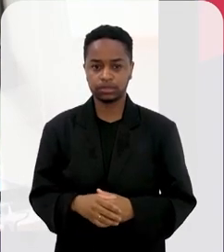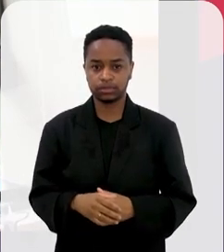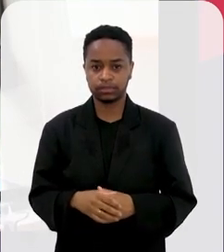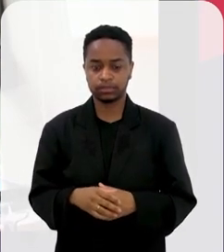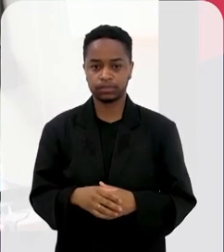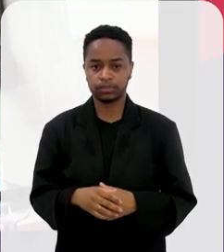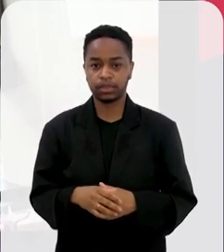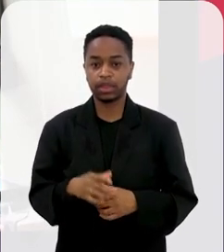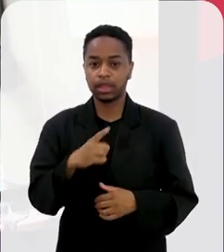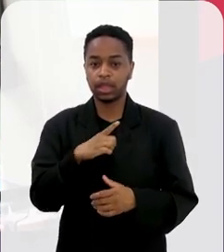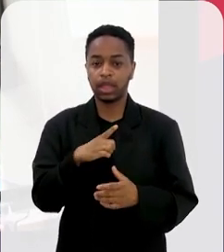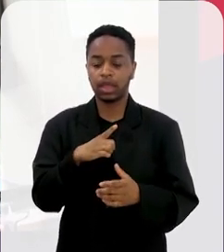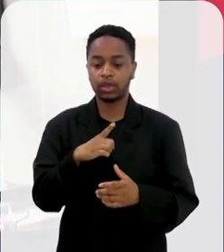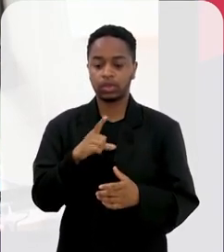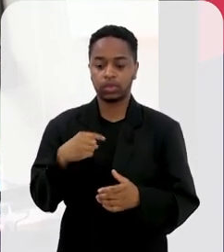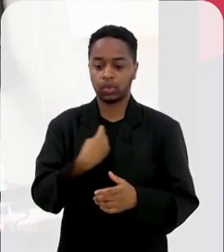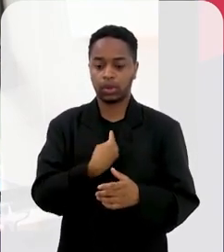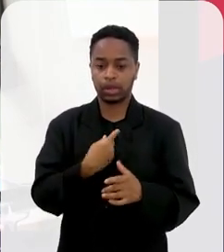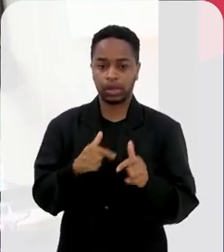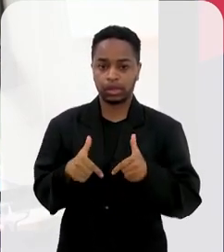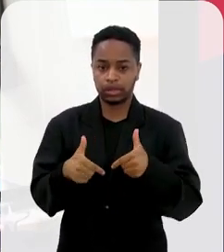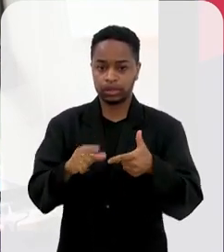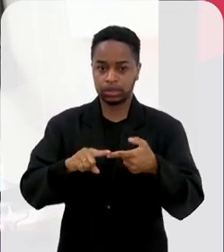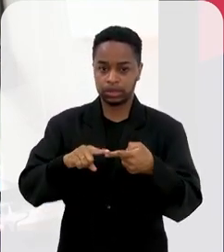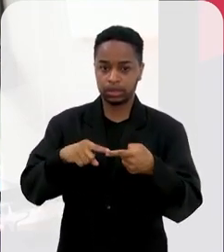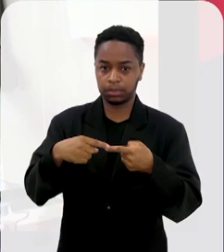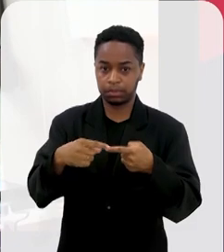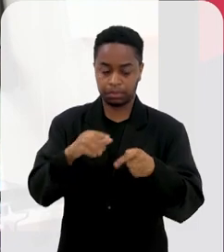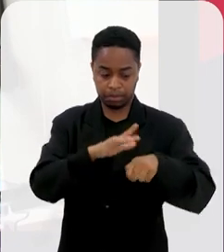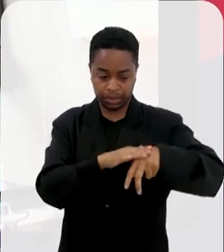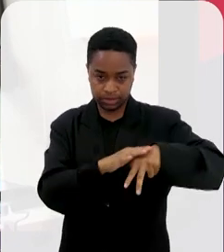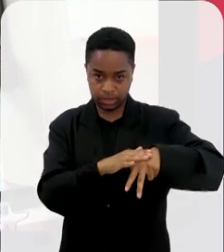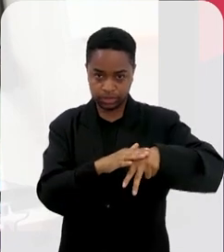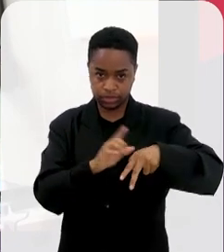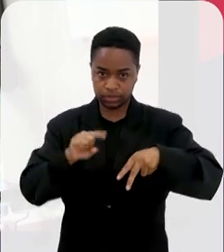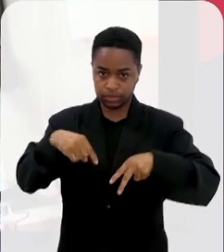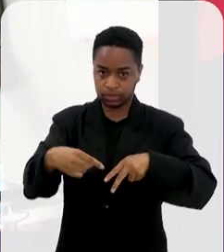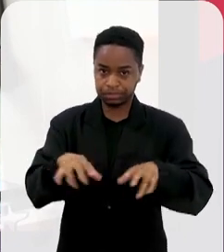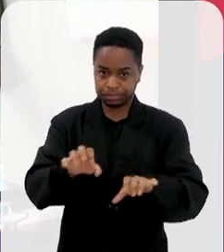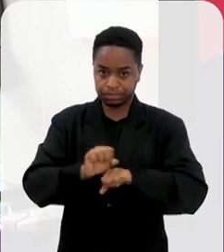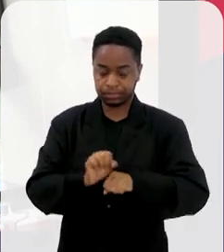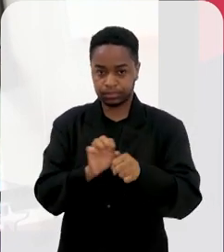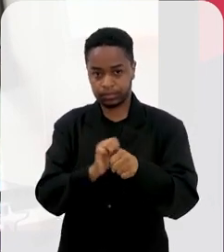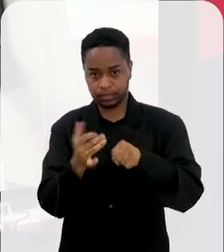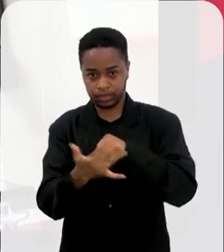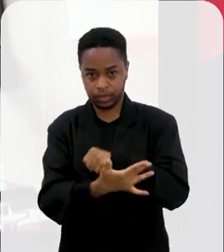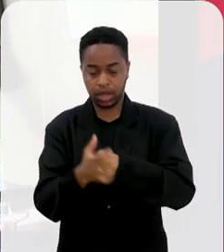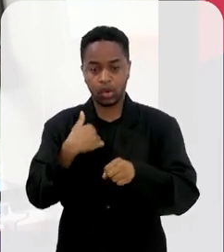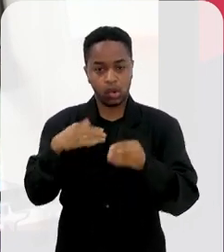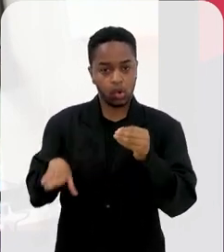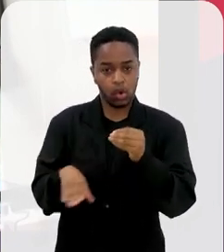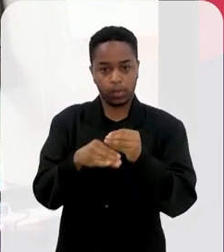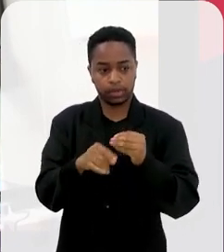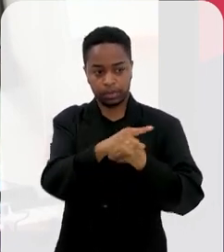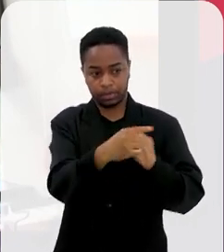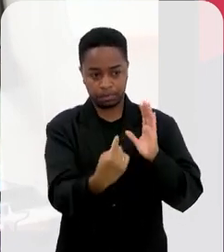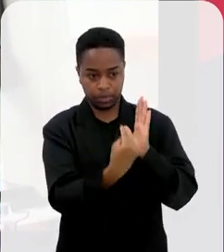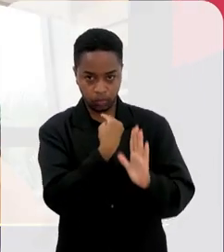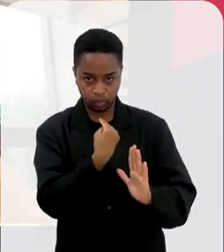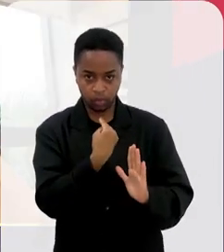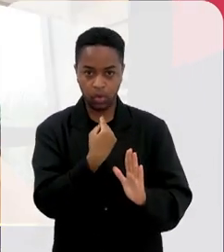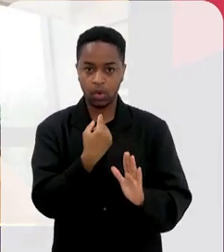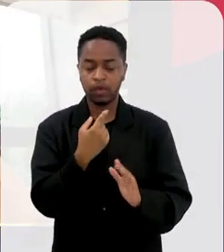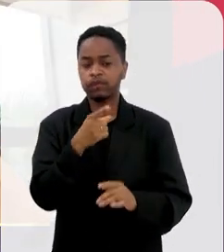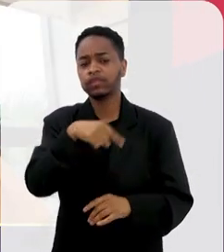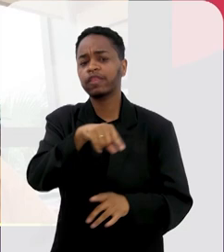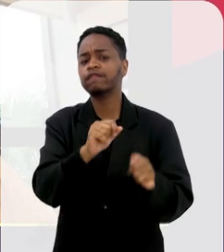tal, que é uma coisa que nós temos feito nos pacientes pós-COVID. Então, respondendo aquela sua pergunta, complementando aquela sua pergunta,